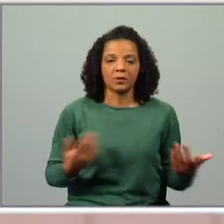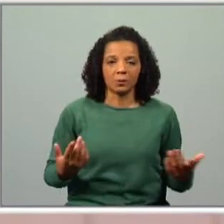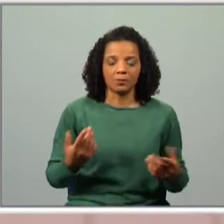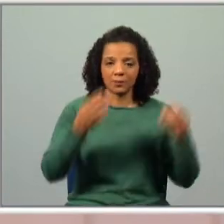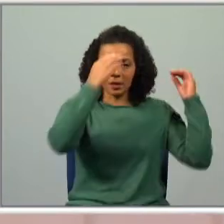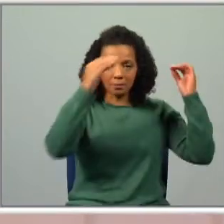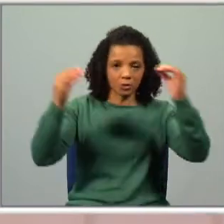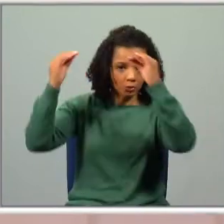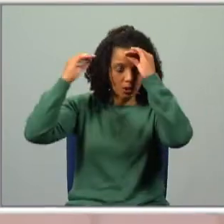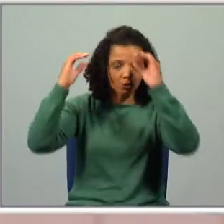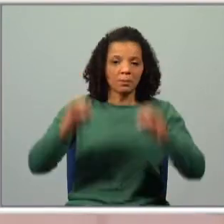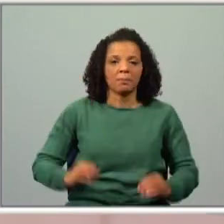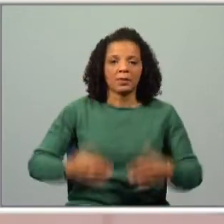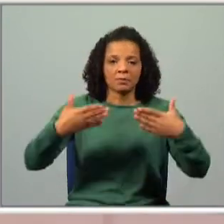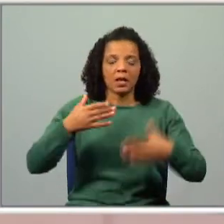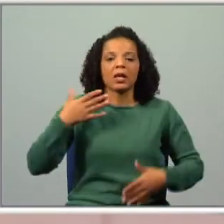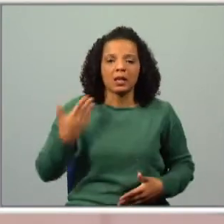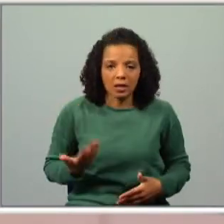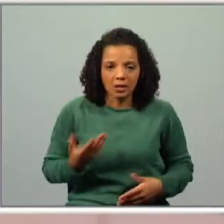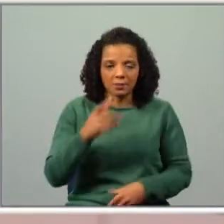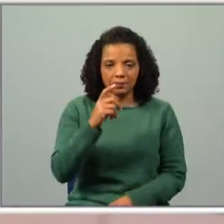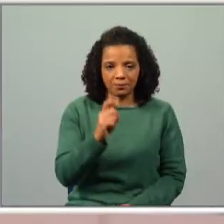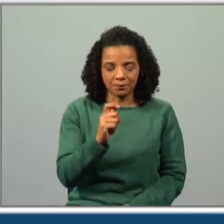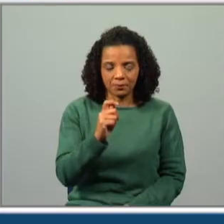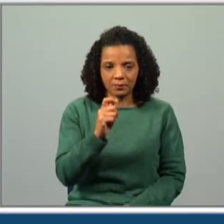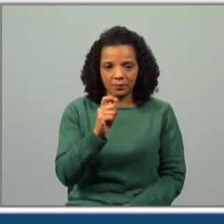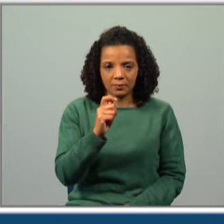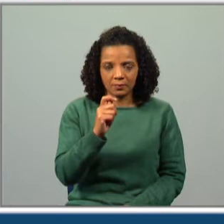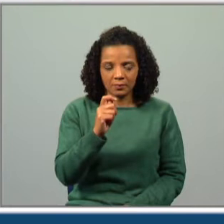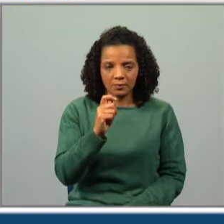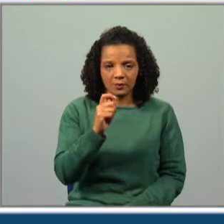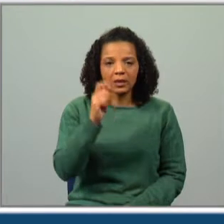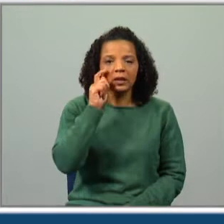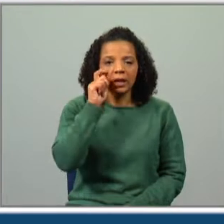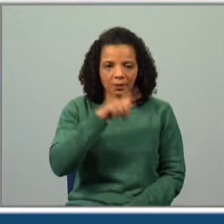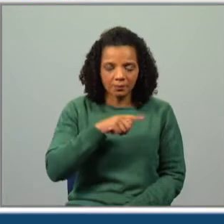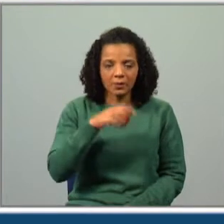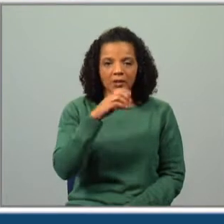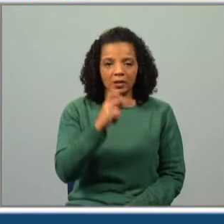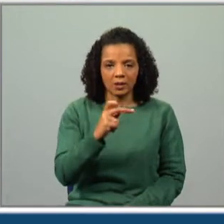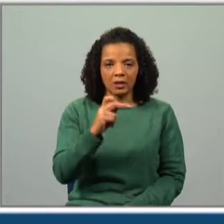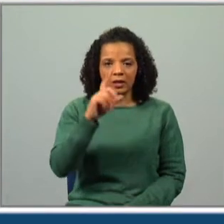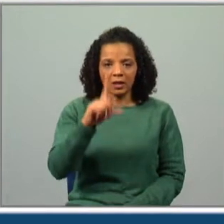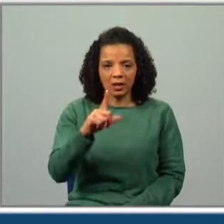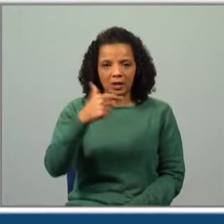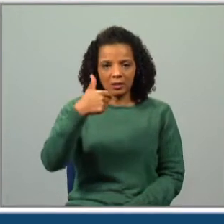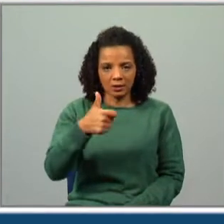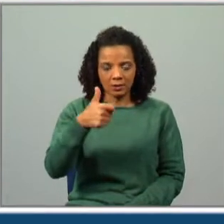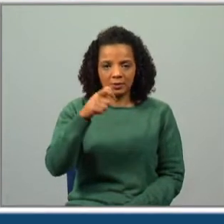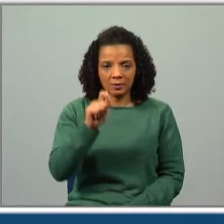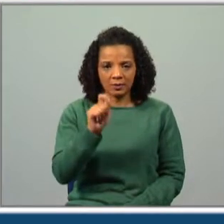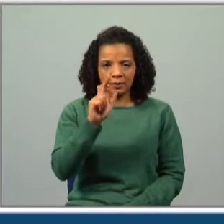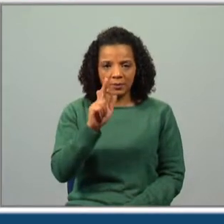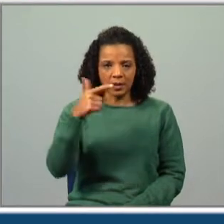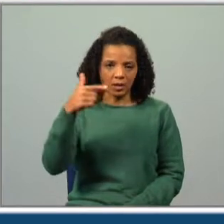personagem principal é o Alberto. E temos logo na segunda linha, isto